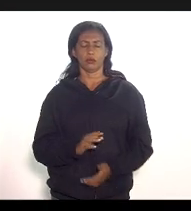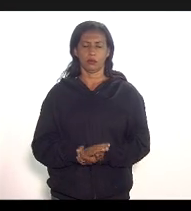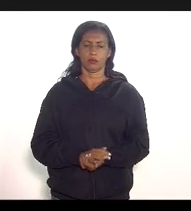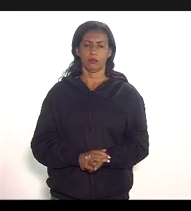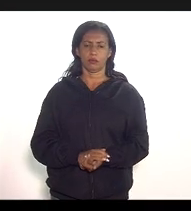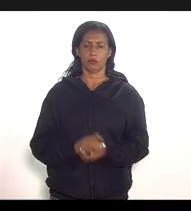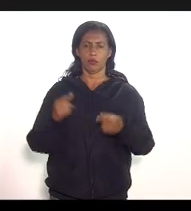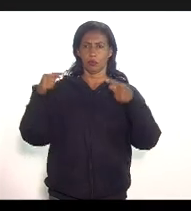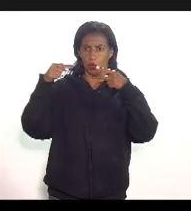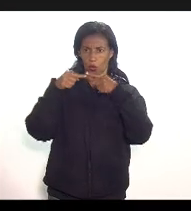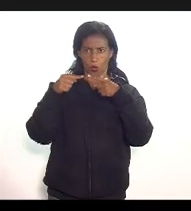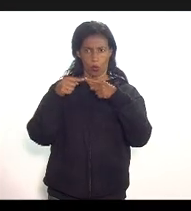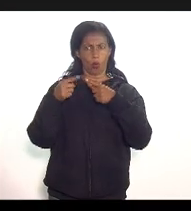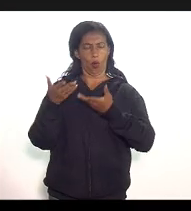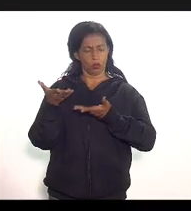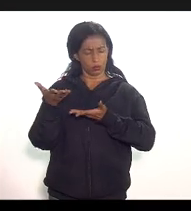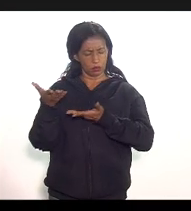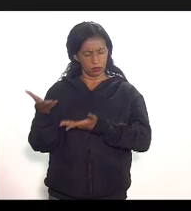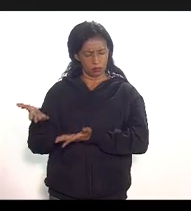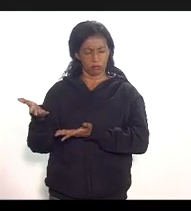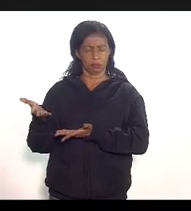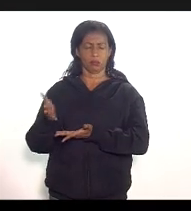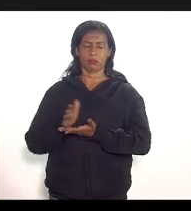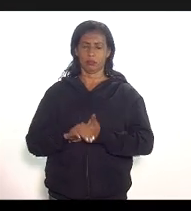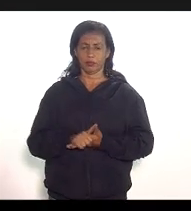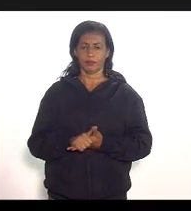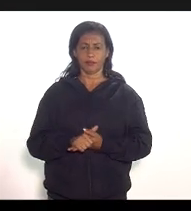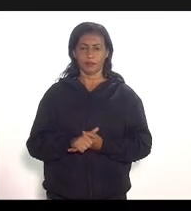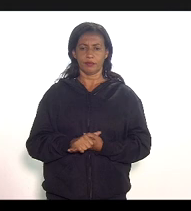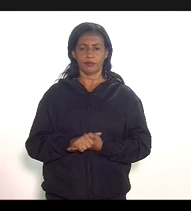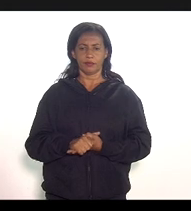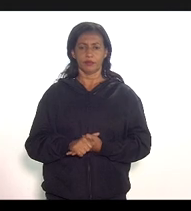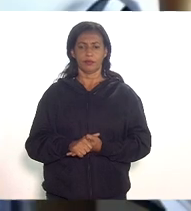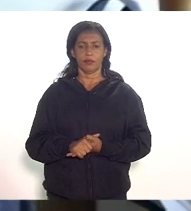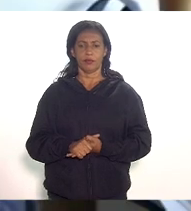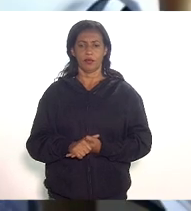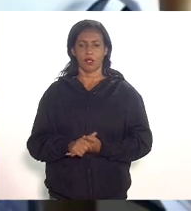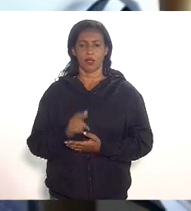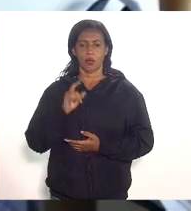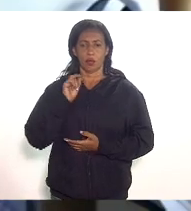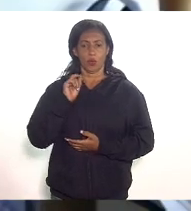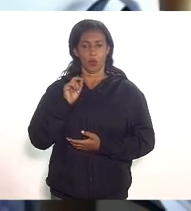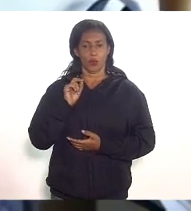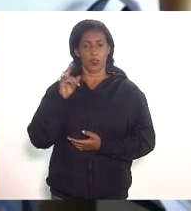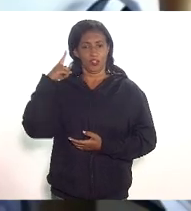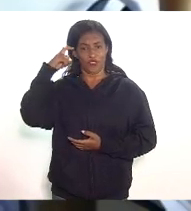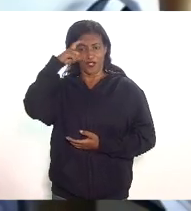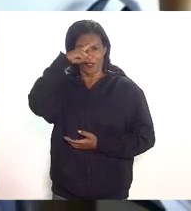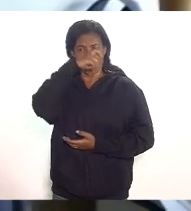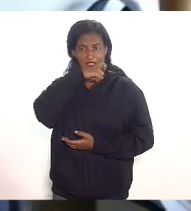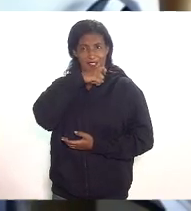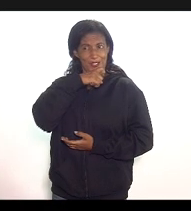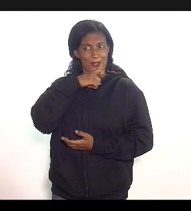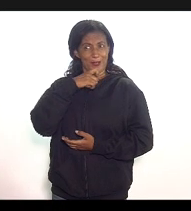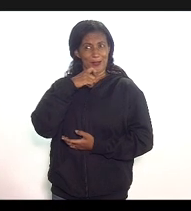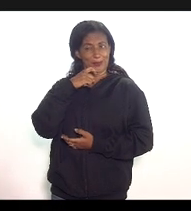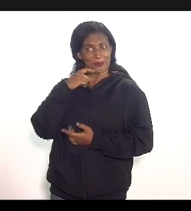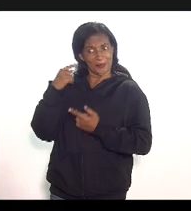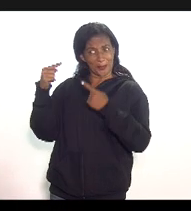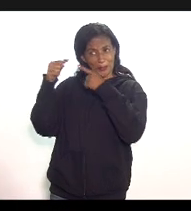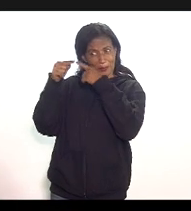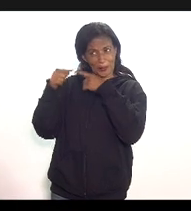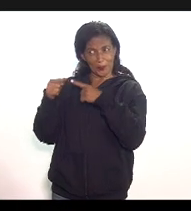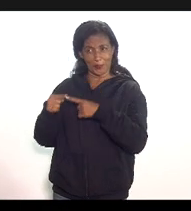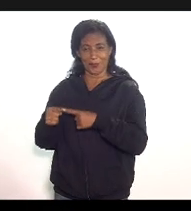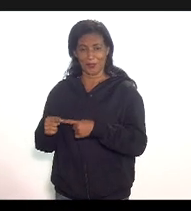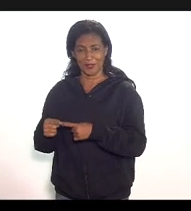concordo com vossa excelência deputado Alexandre Freitas o que é raro eu concordar com vossa excelência só